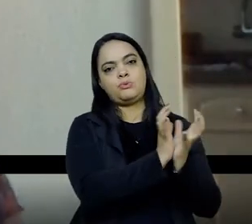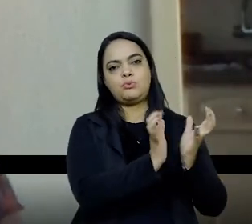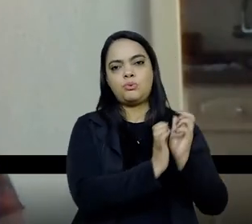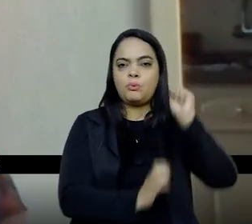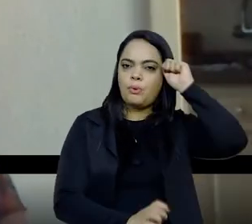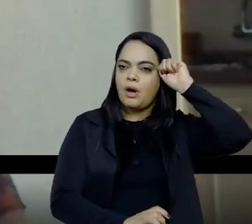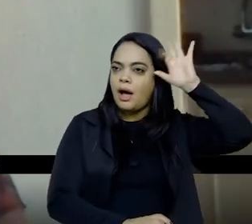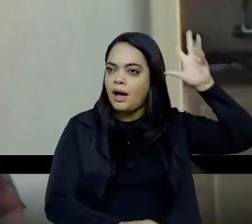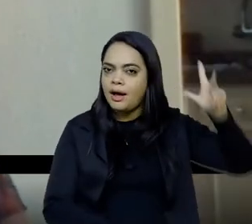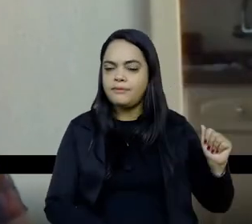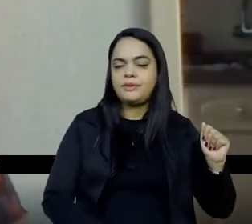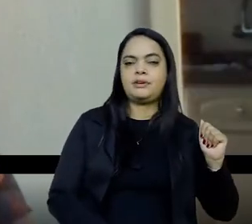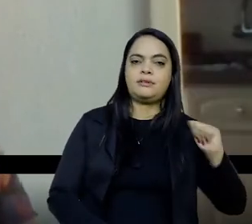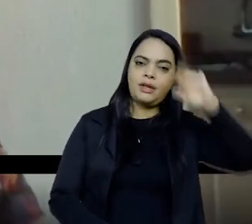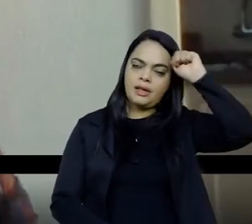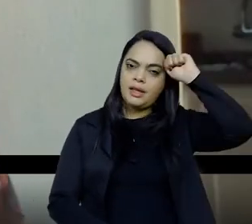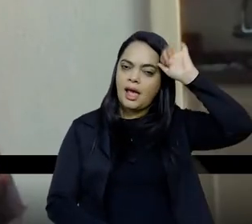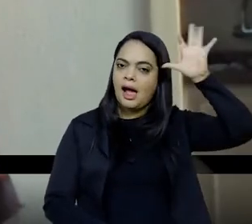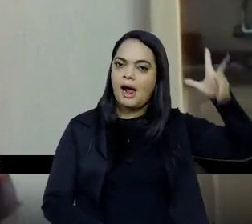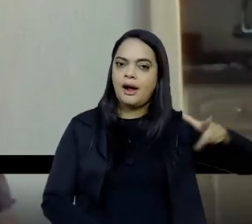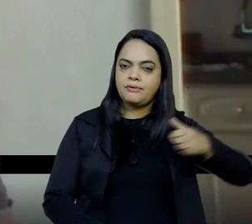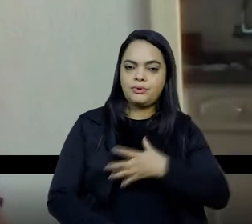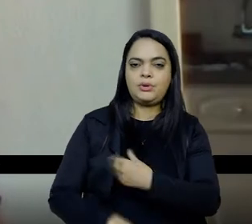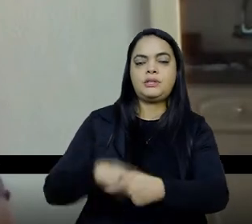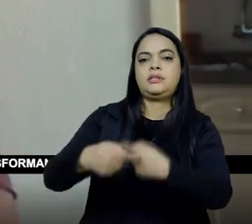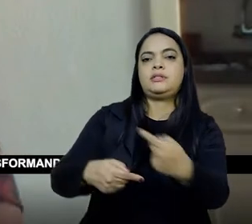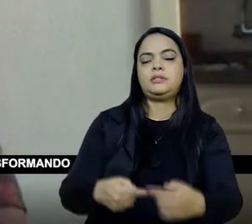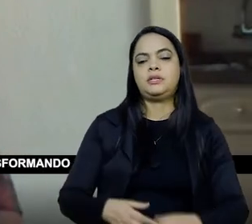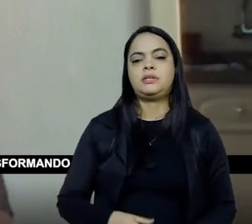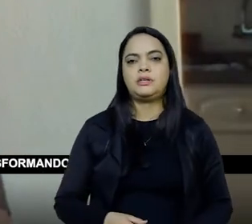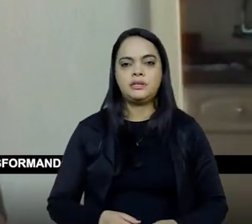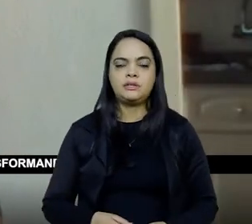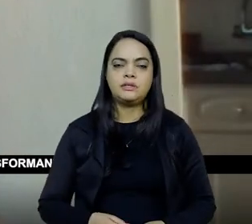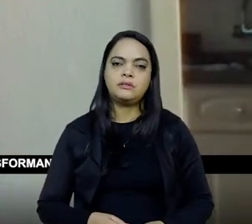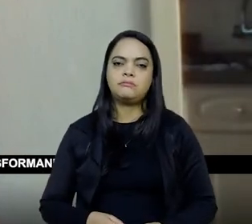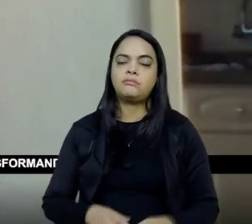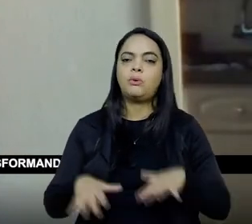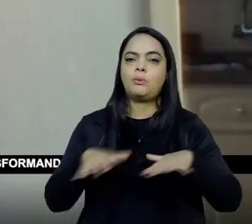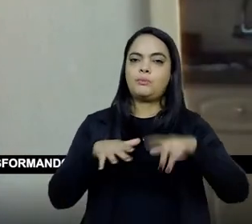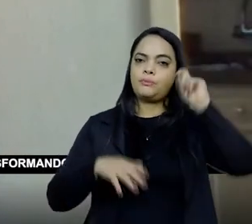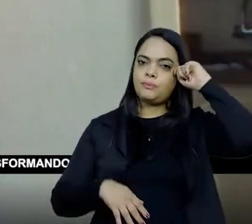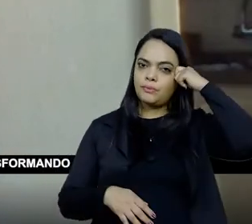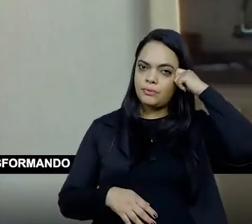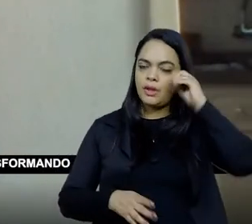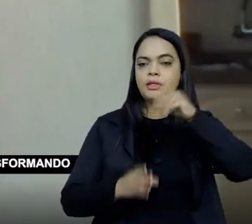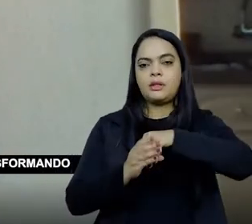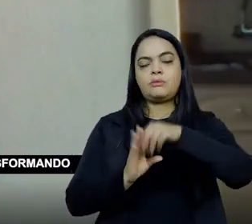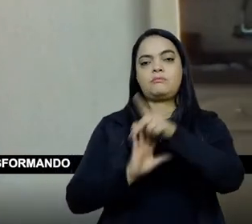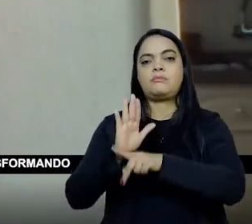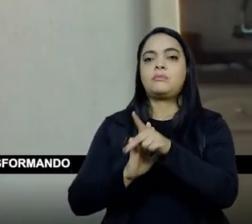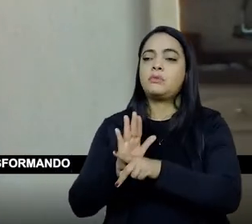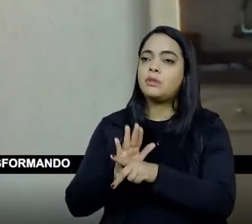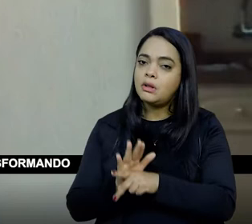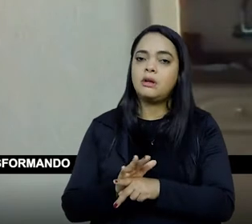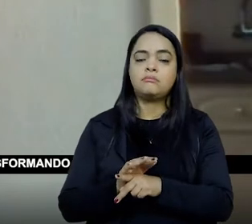africanos e afro-brasileiros, né, a gente, no sujeito, o movimento negro ficou como parte de menta, e eu acho que esse é outro